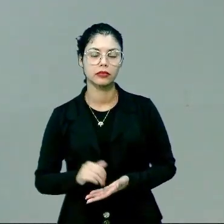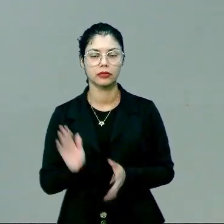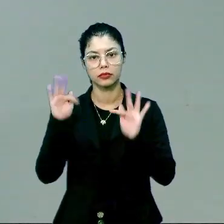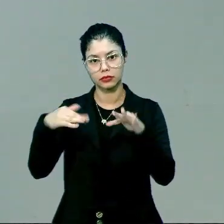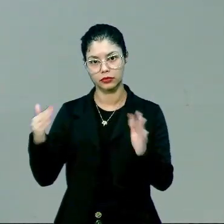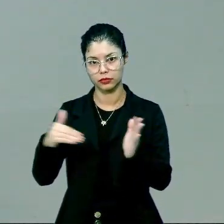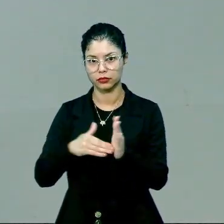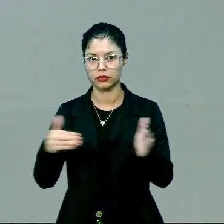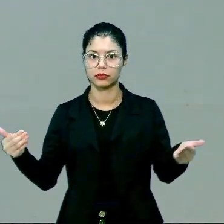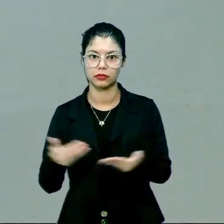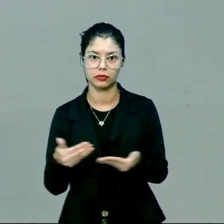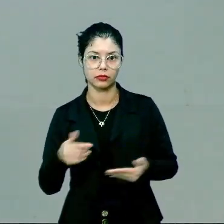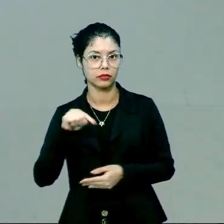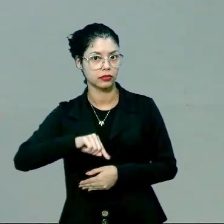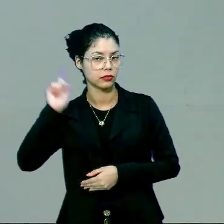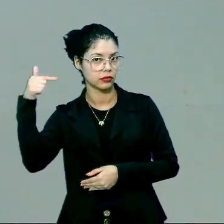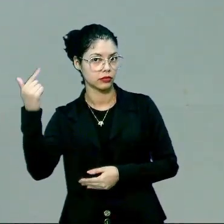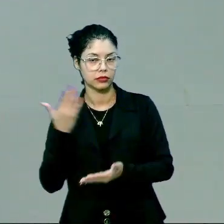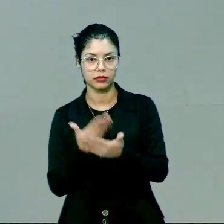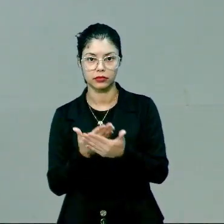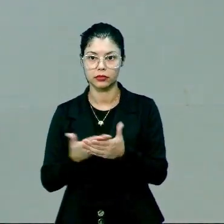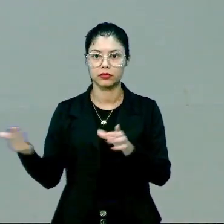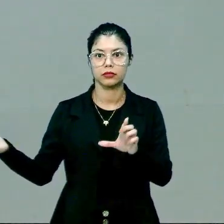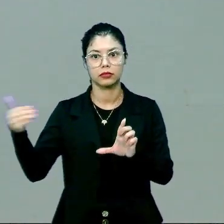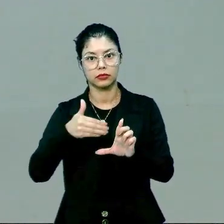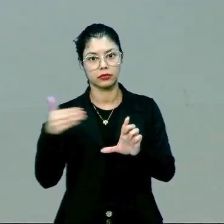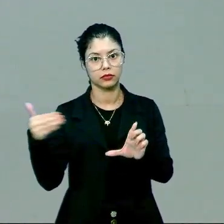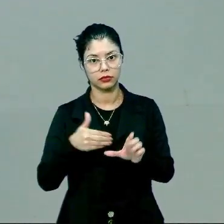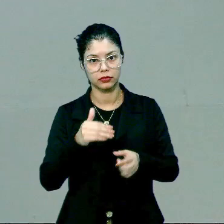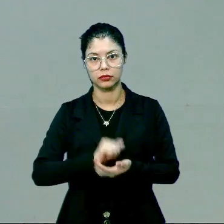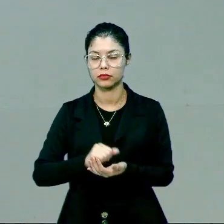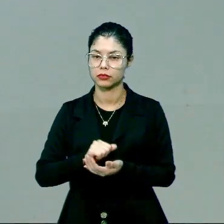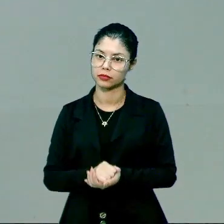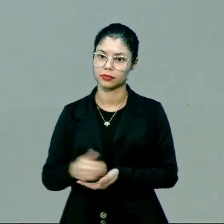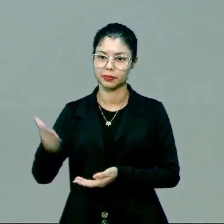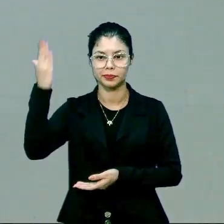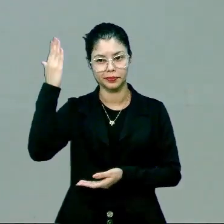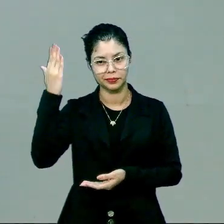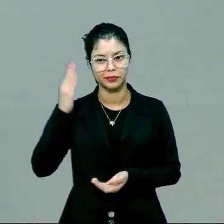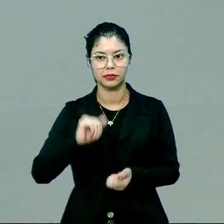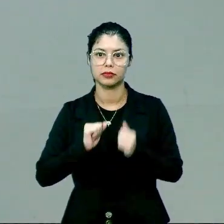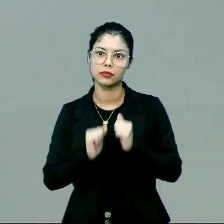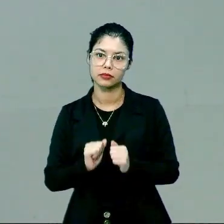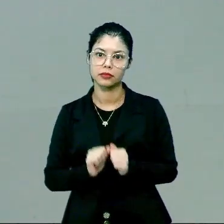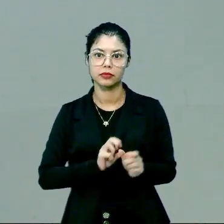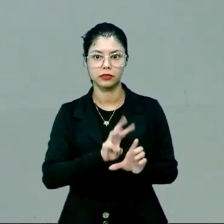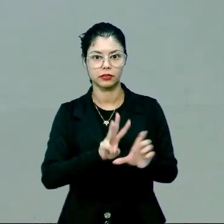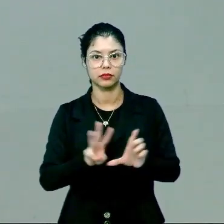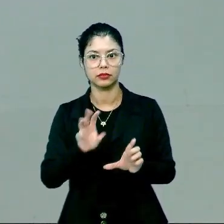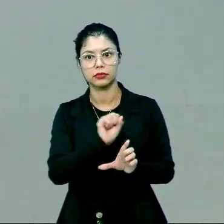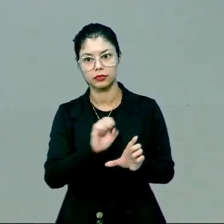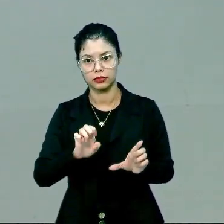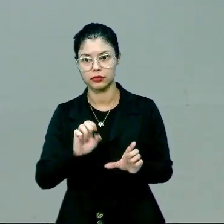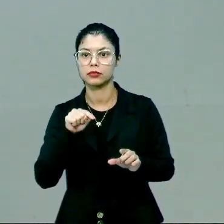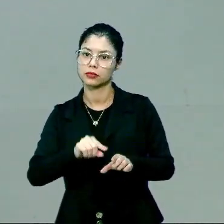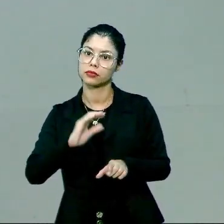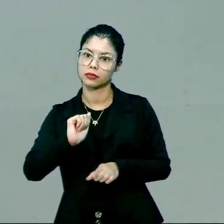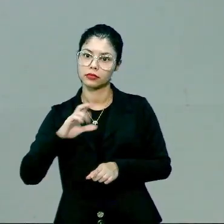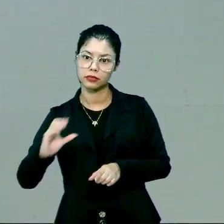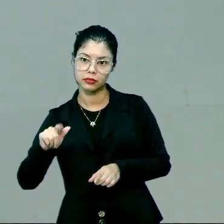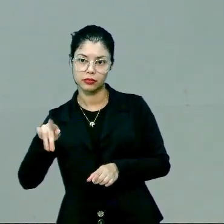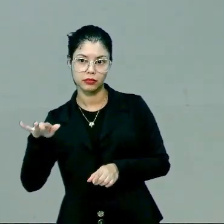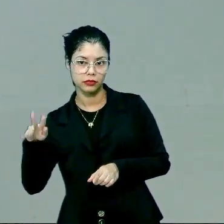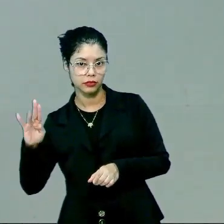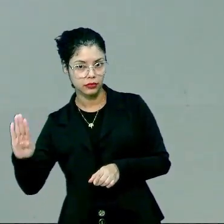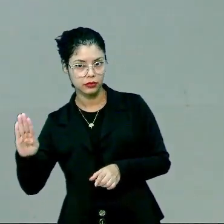por ficarem até aqui. Para essas e outras aulas, acesse as nossas plataformas. Pode ser www.ce.ac